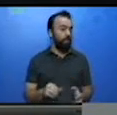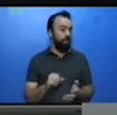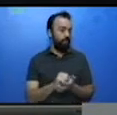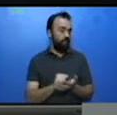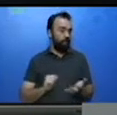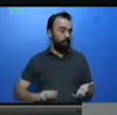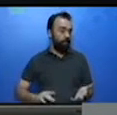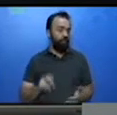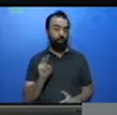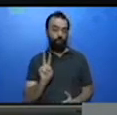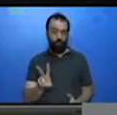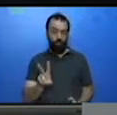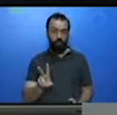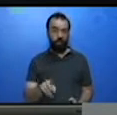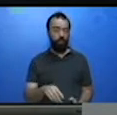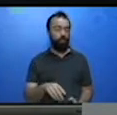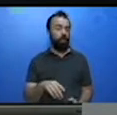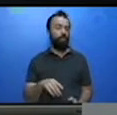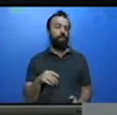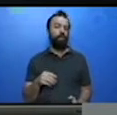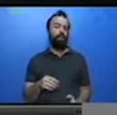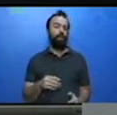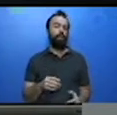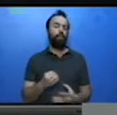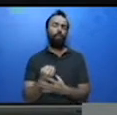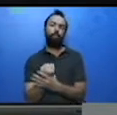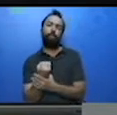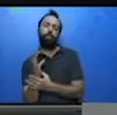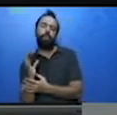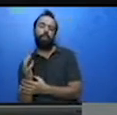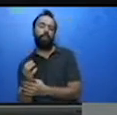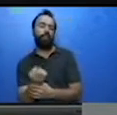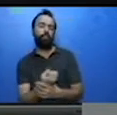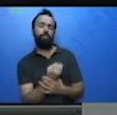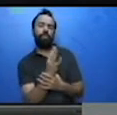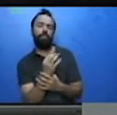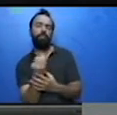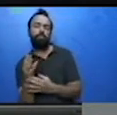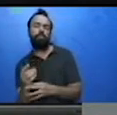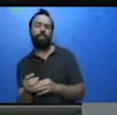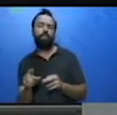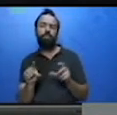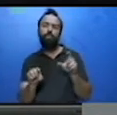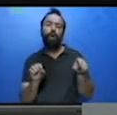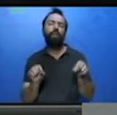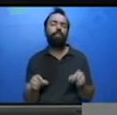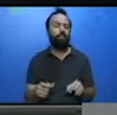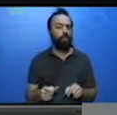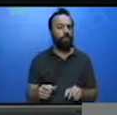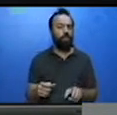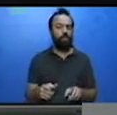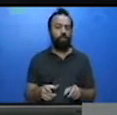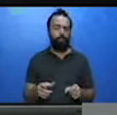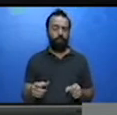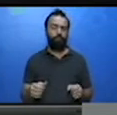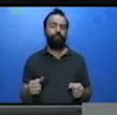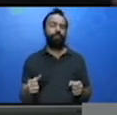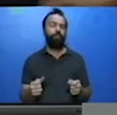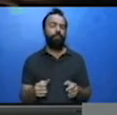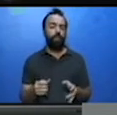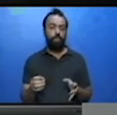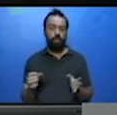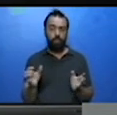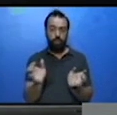vaso. Quais são as plantas que podem ser cultivadas no mesmo vaso? Muito bem.